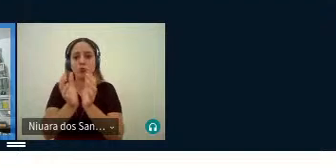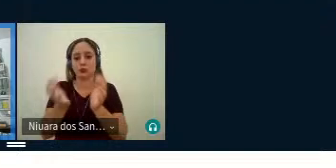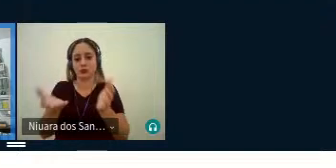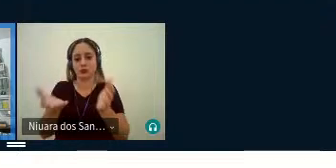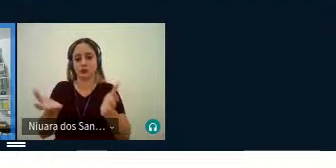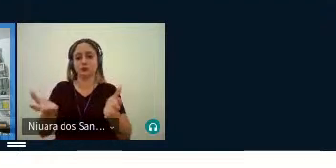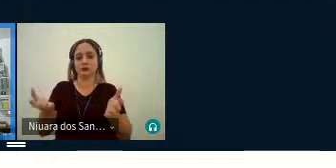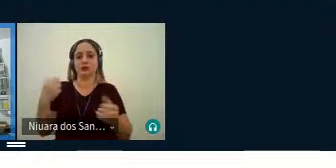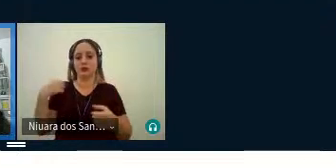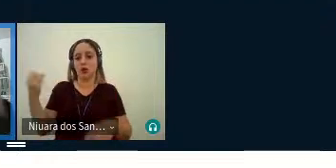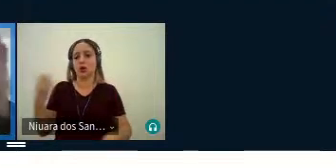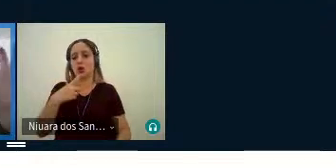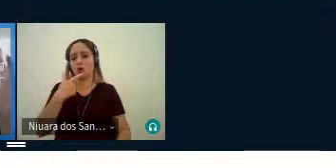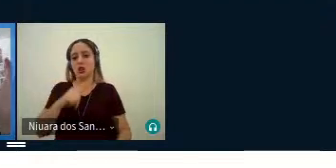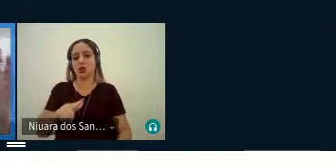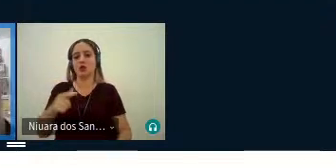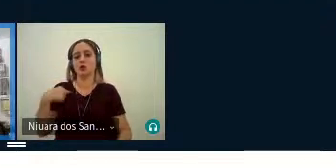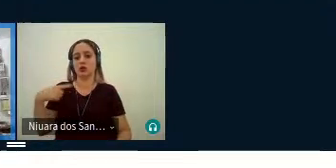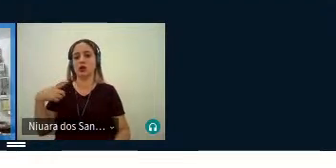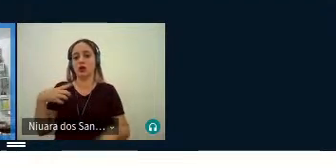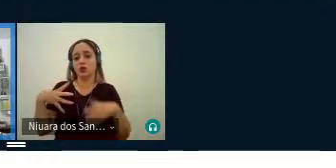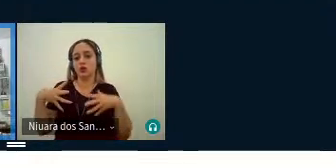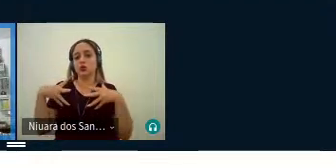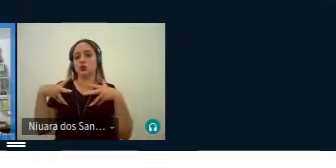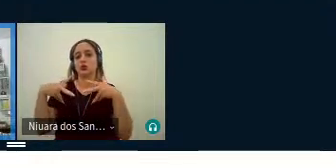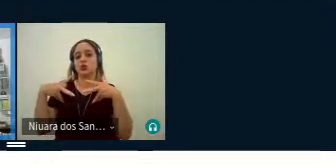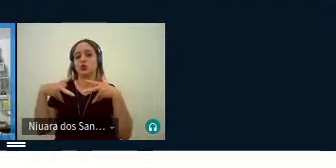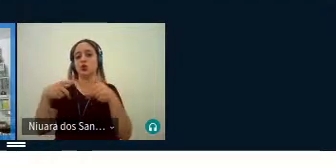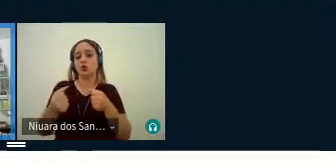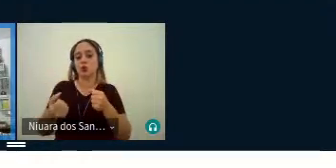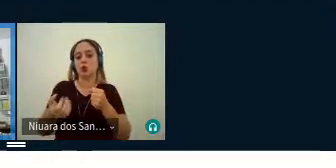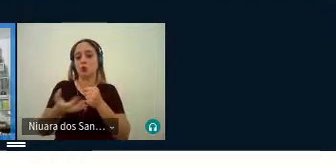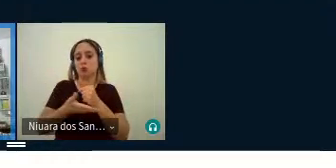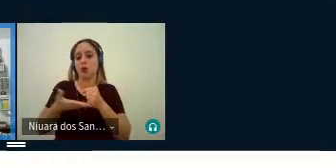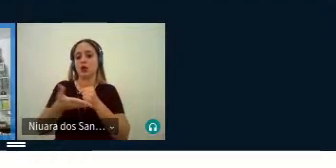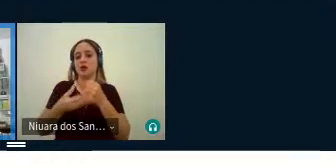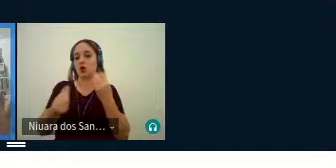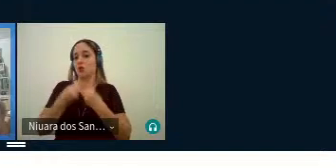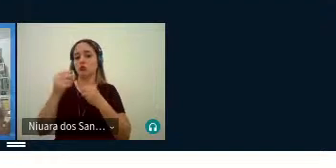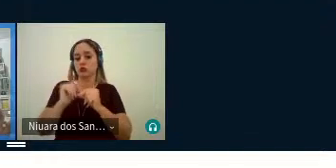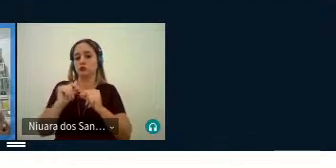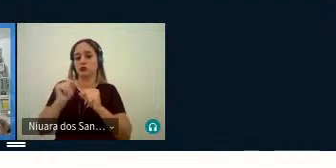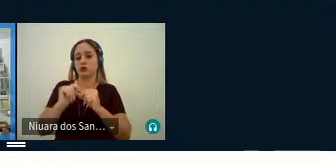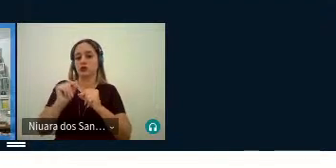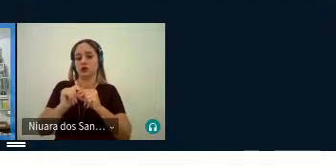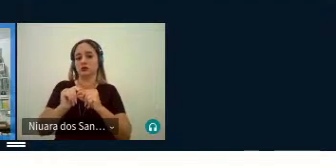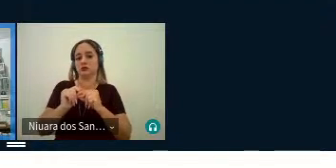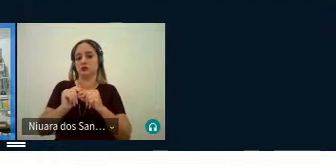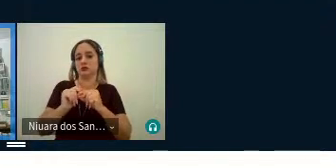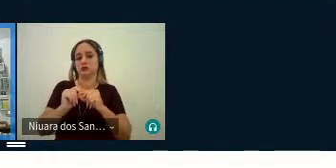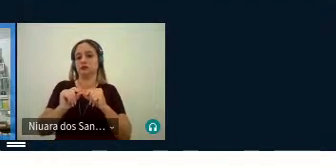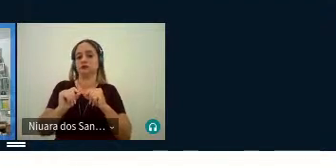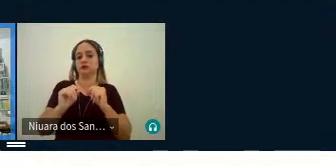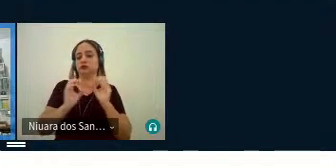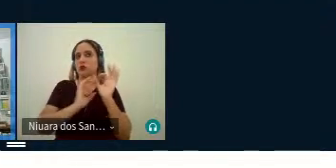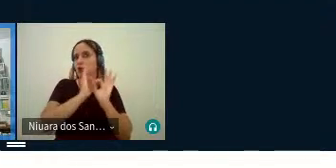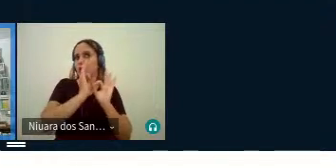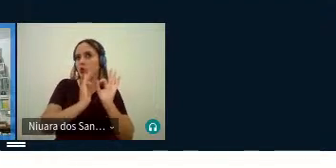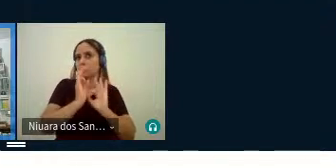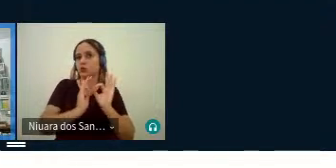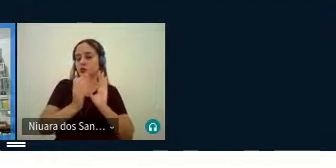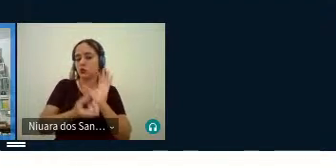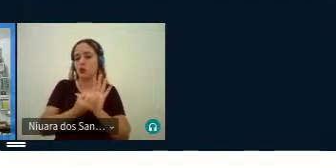para a nova língua, você tem todo um arcabouço, é como se você fizesse um croquis de uma